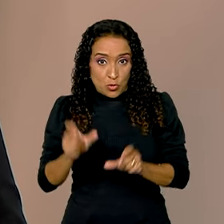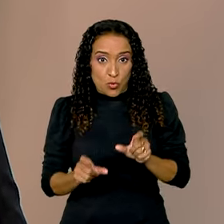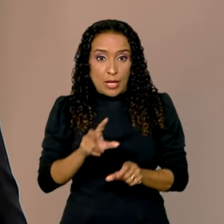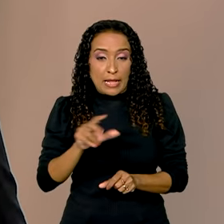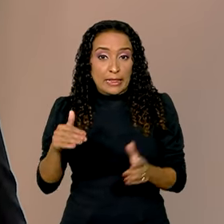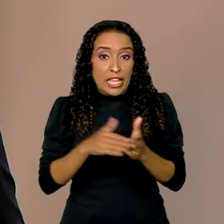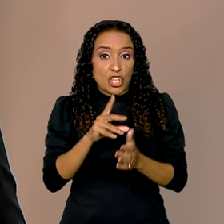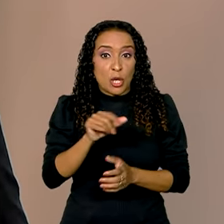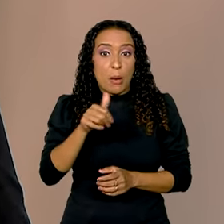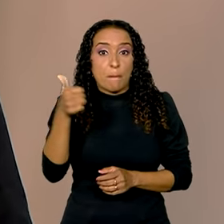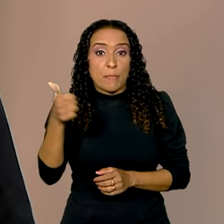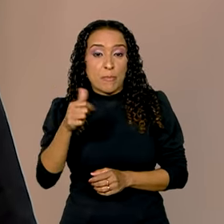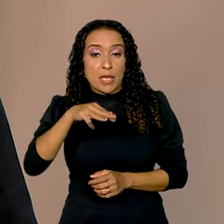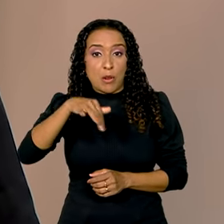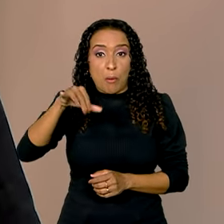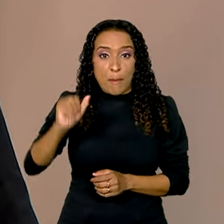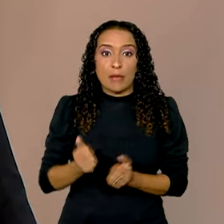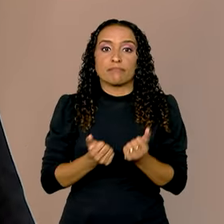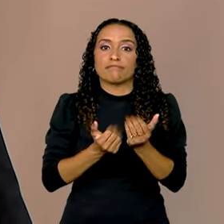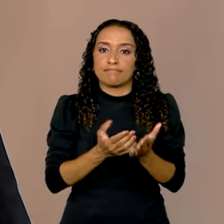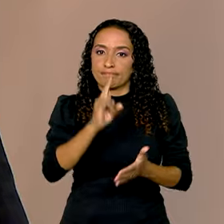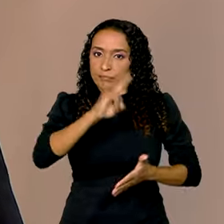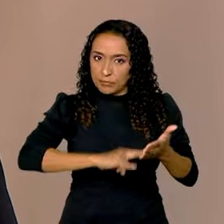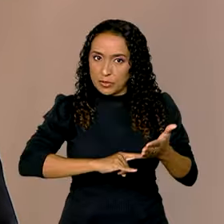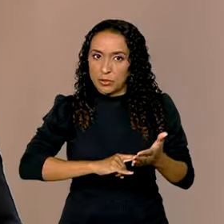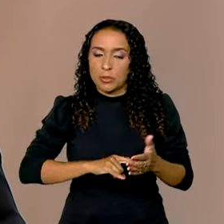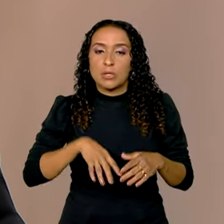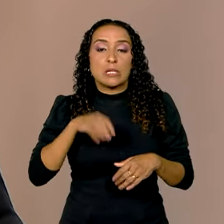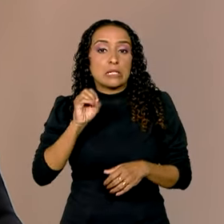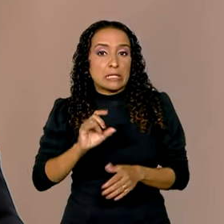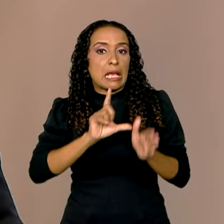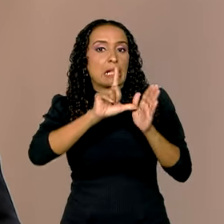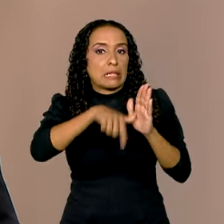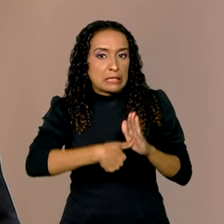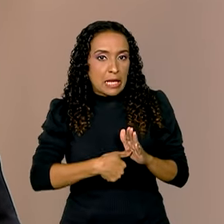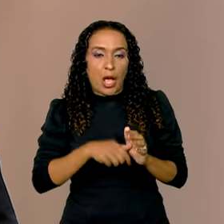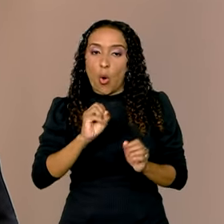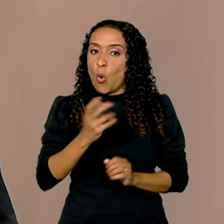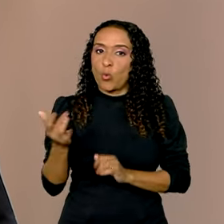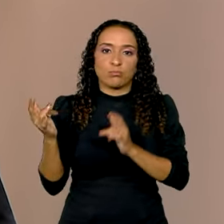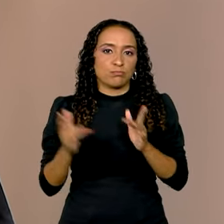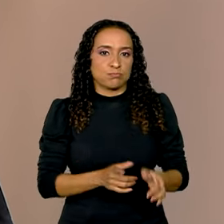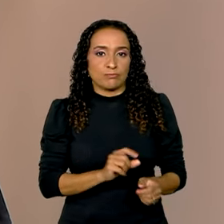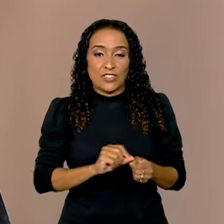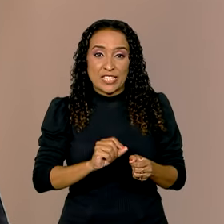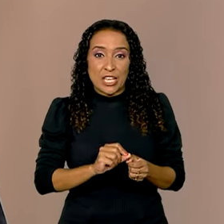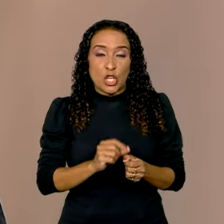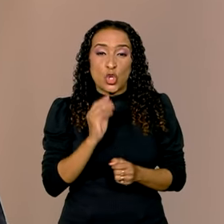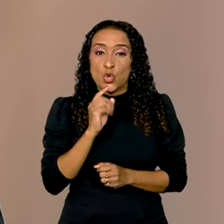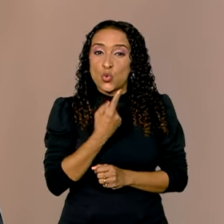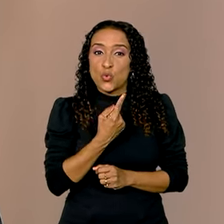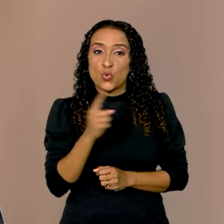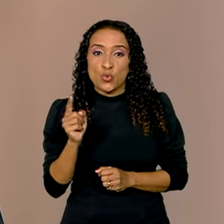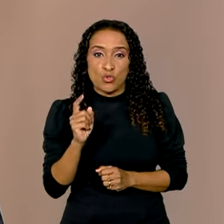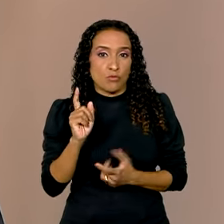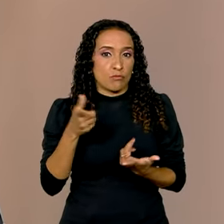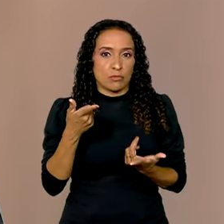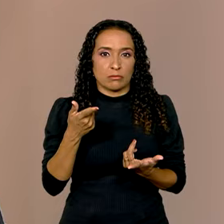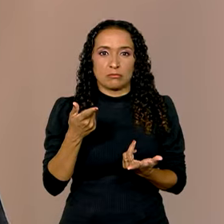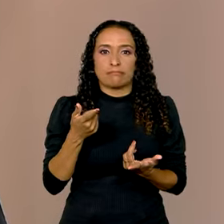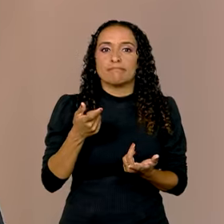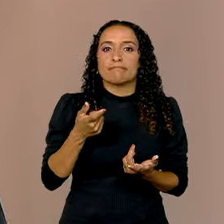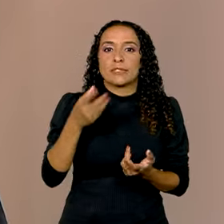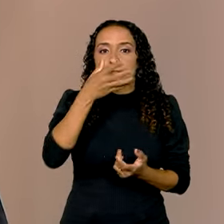até o dia 1º de maio para entregar o documento. E quem atrasar ou deixar para fazer a declaração depois ou